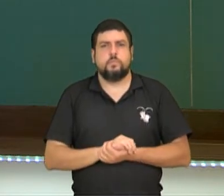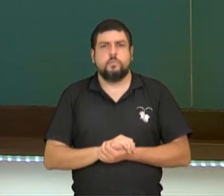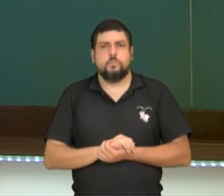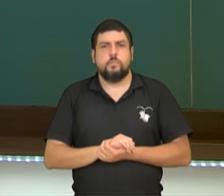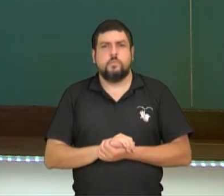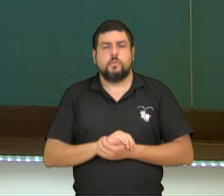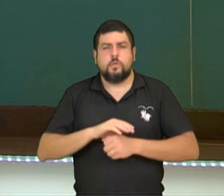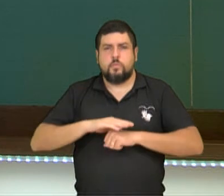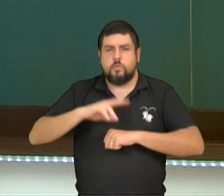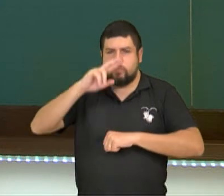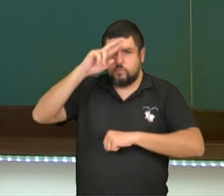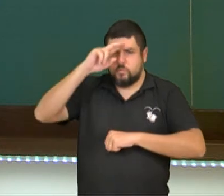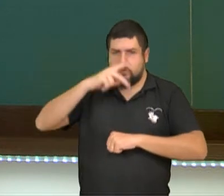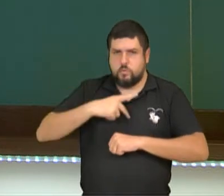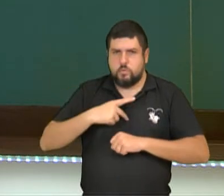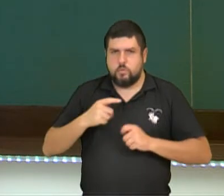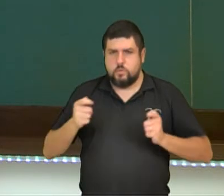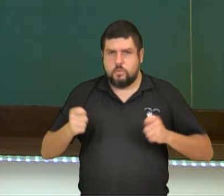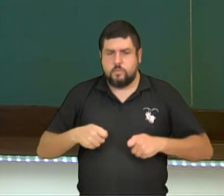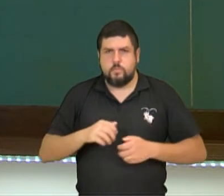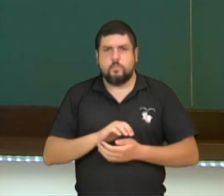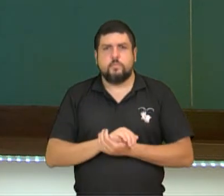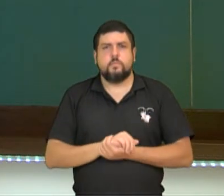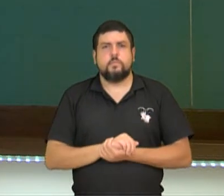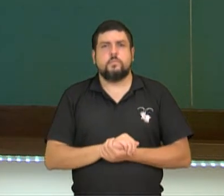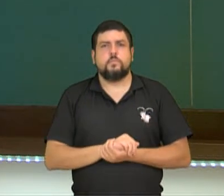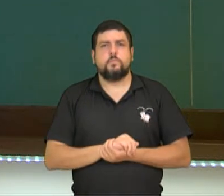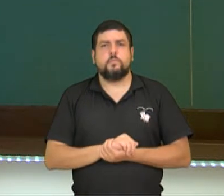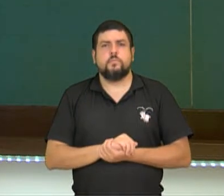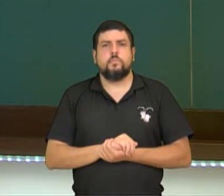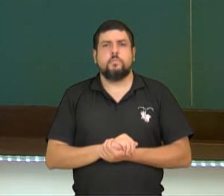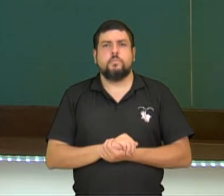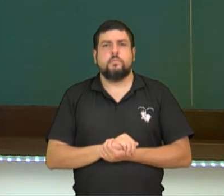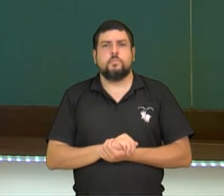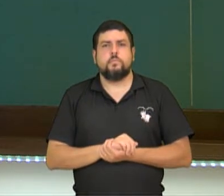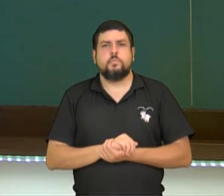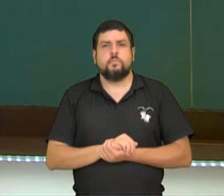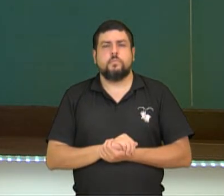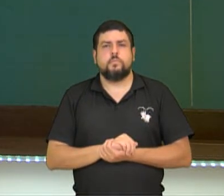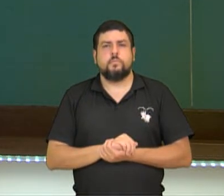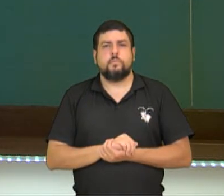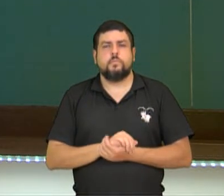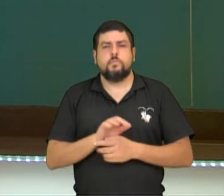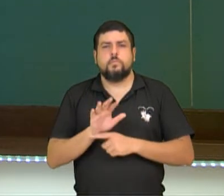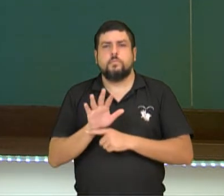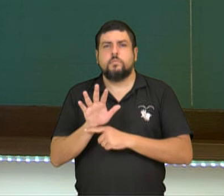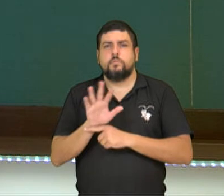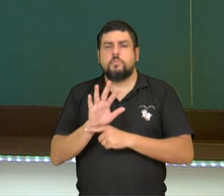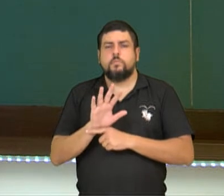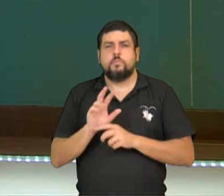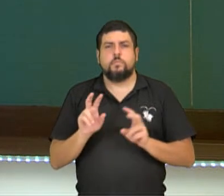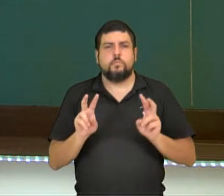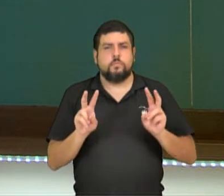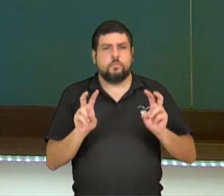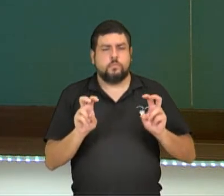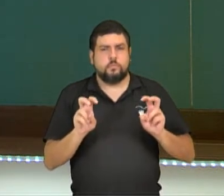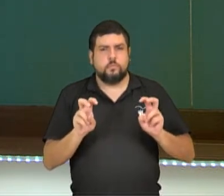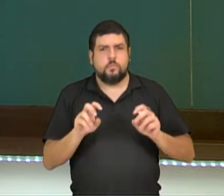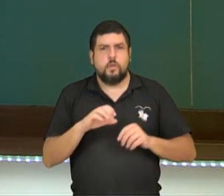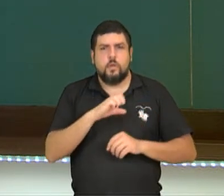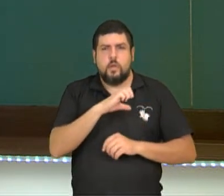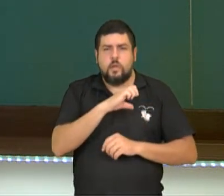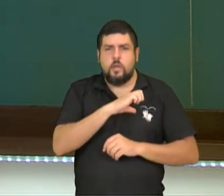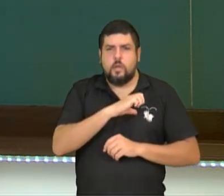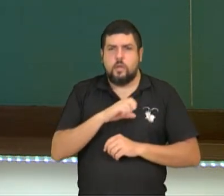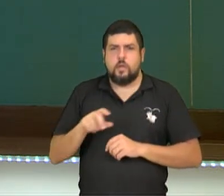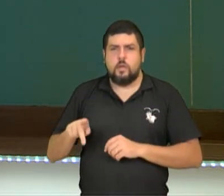que serve como uma boa orientação para as nossas ações. Então, nesse vídeo, nós falamos sobre a ética